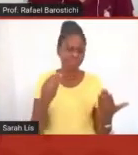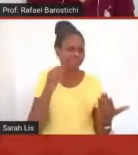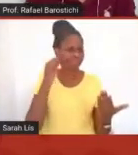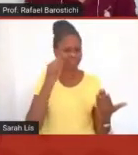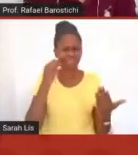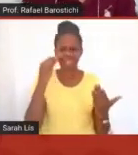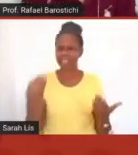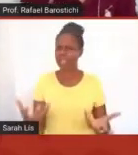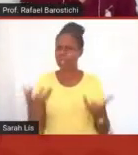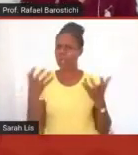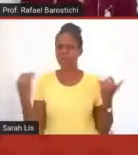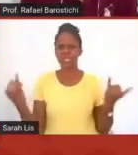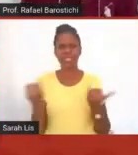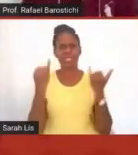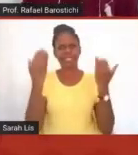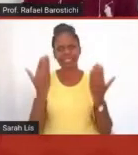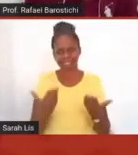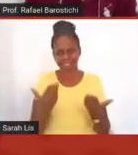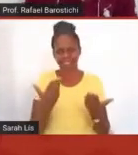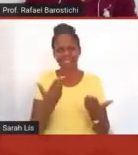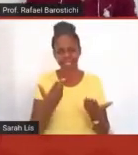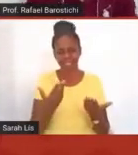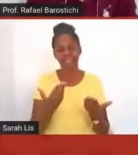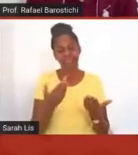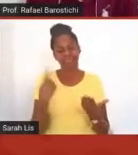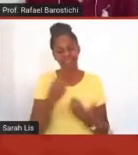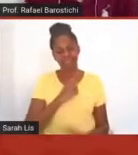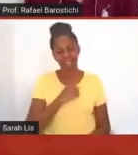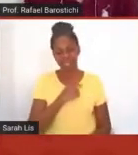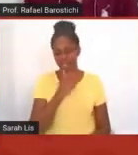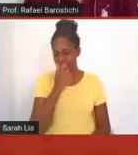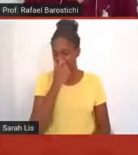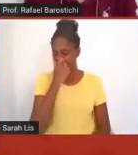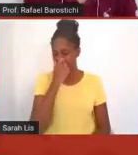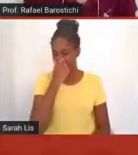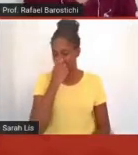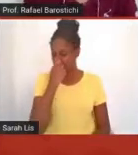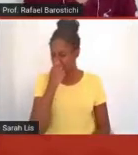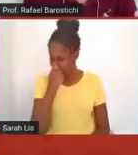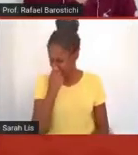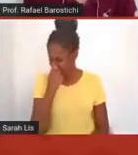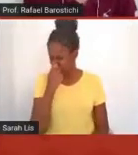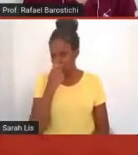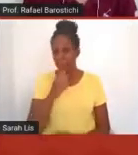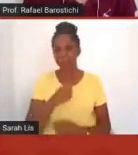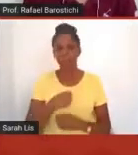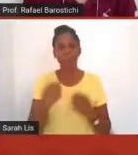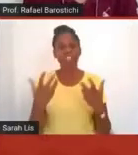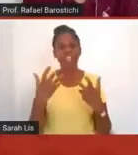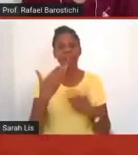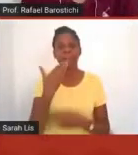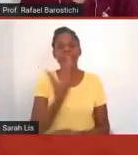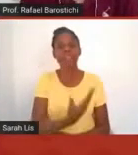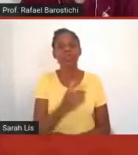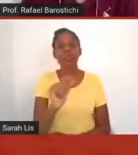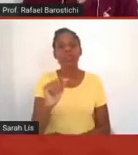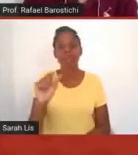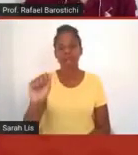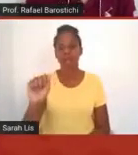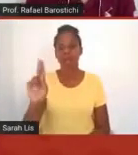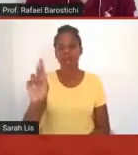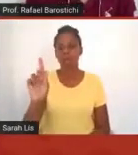que a gente que a gente teve, né, e agora eu queria pedir para o Augusto